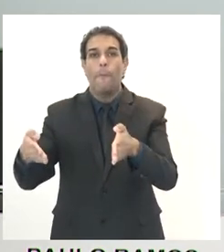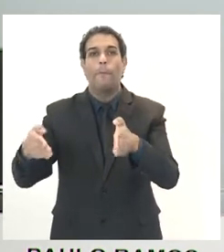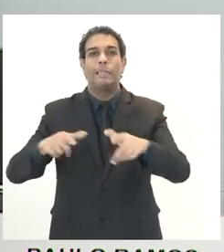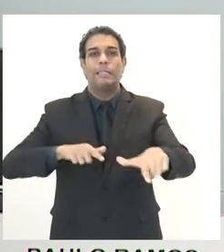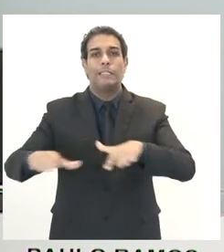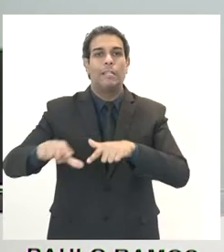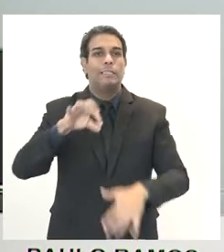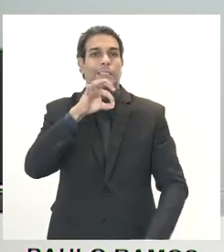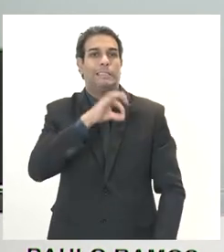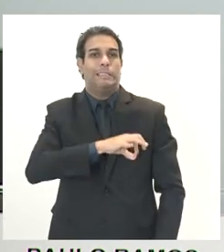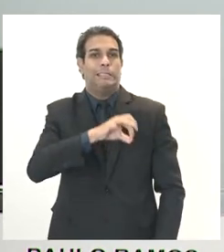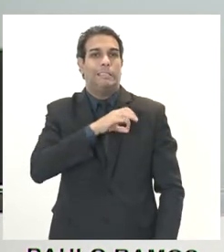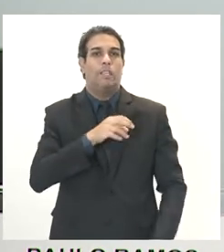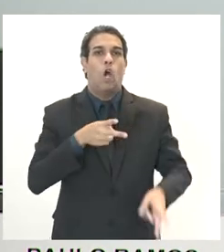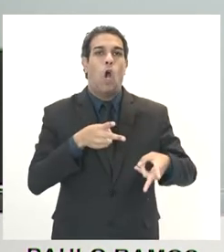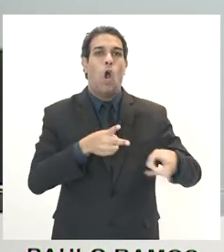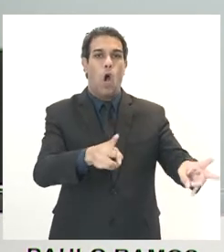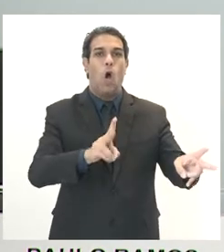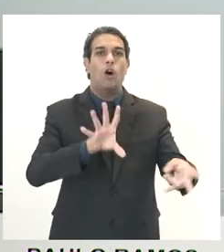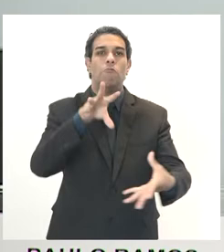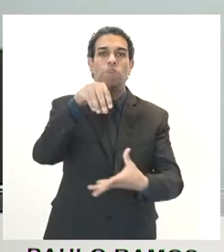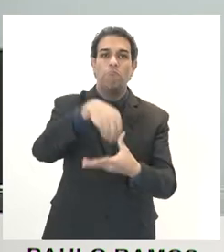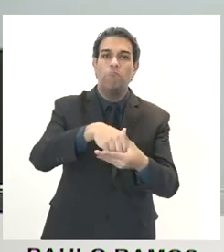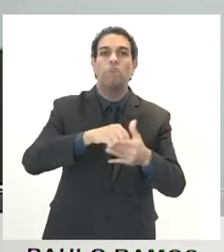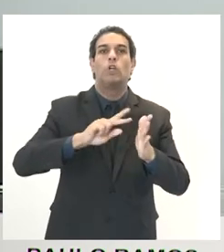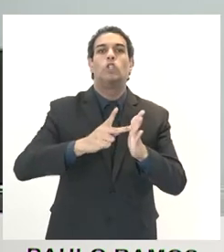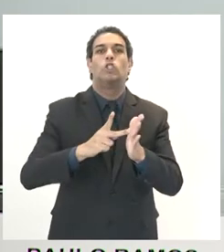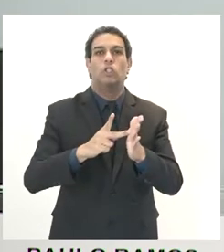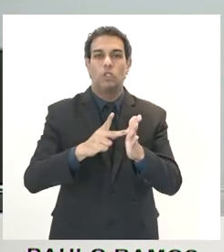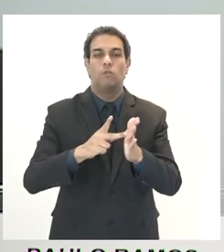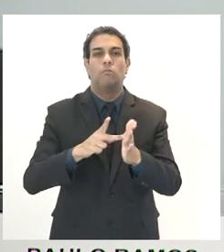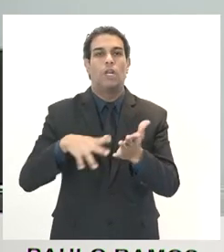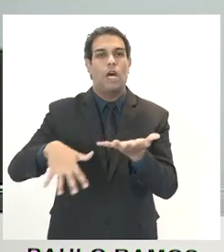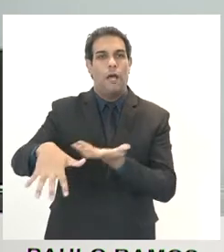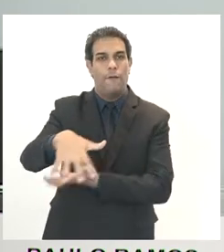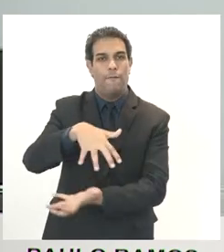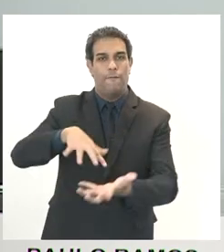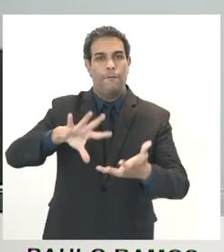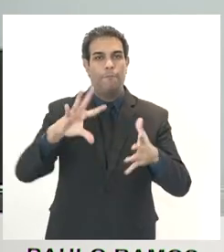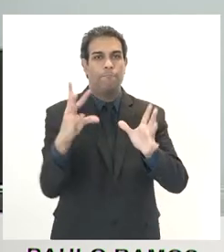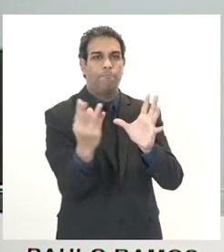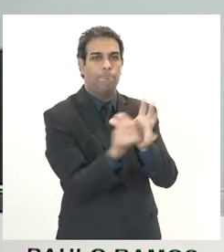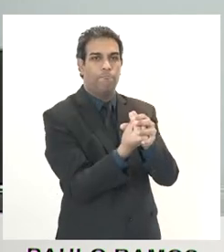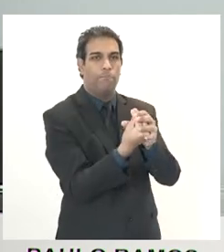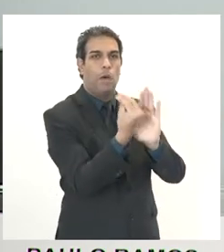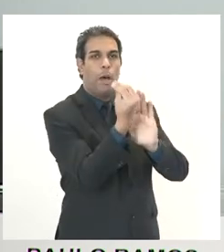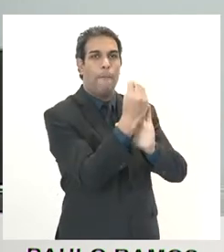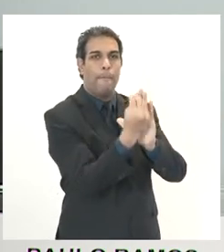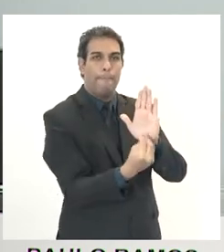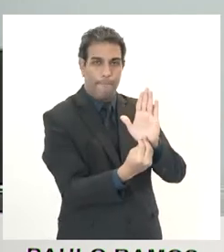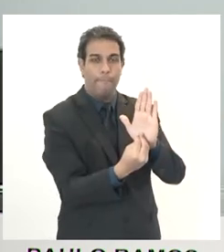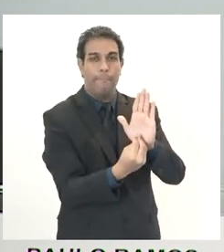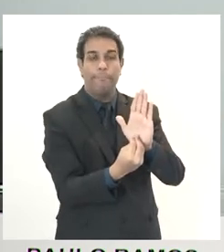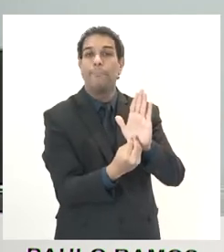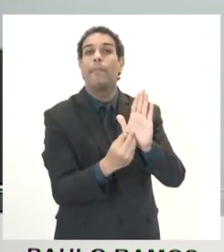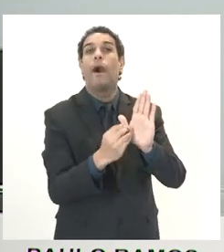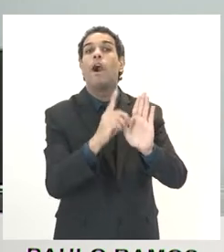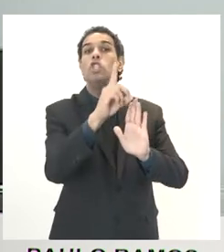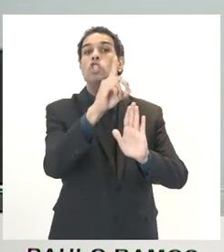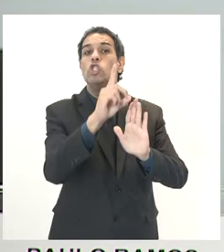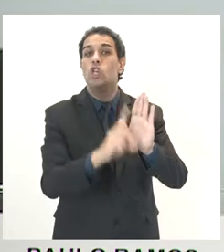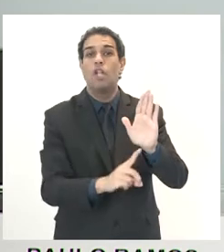estabilidade, sindicalização e greve. Então, são direitos que